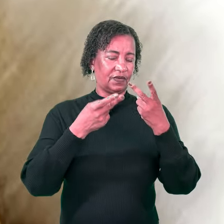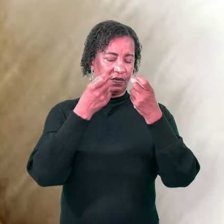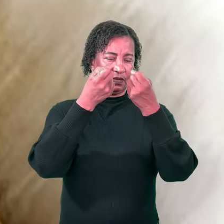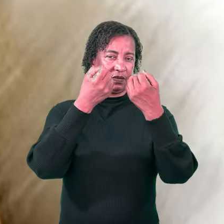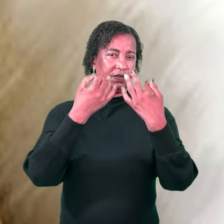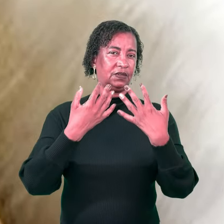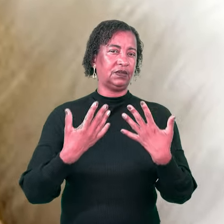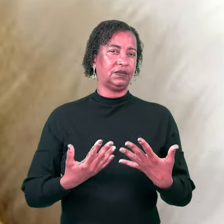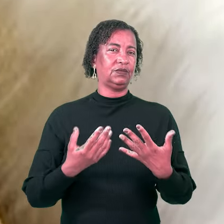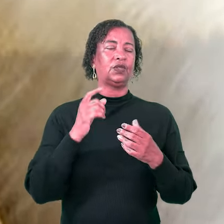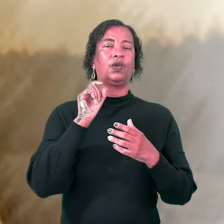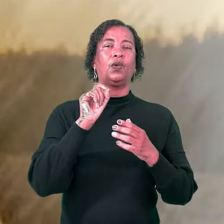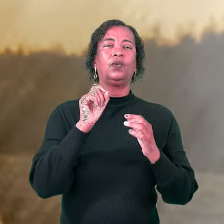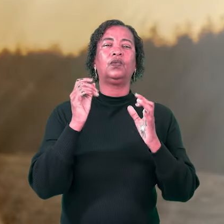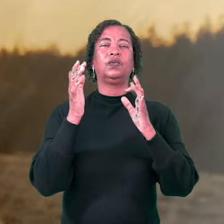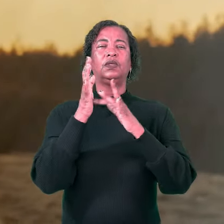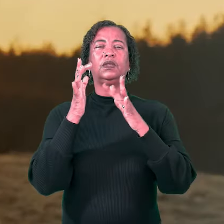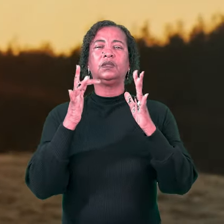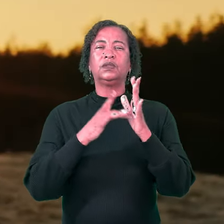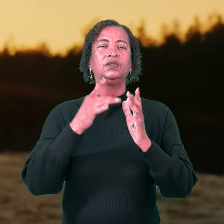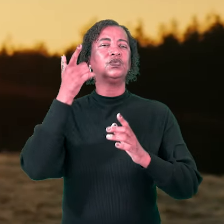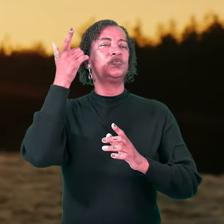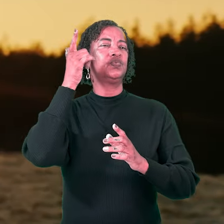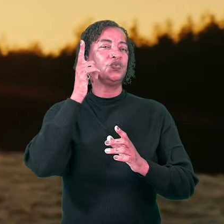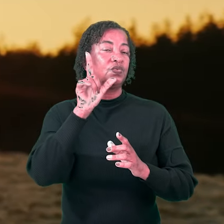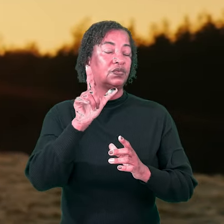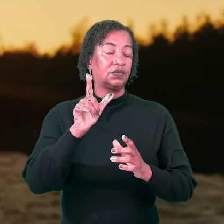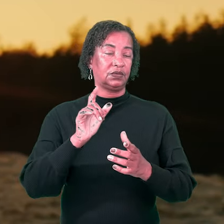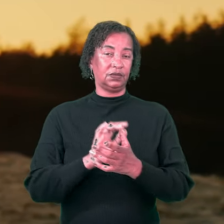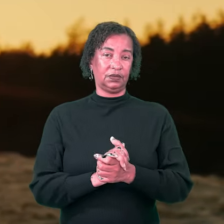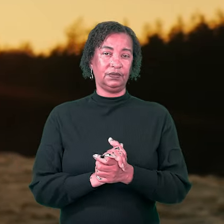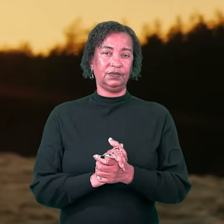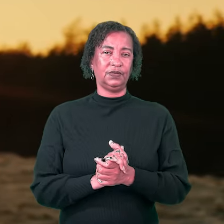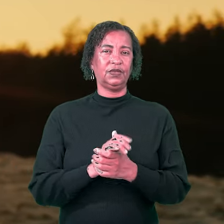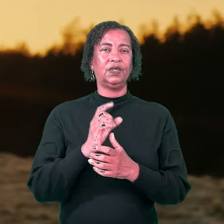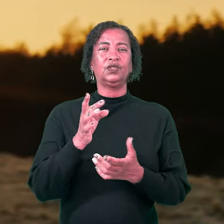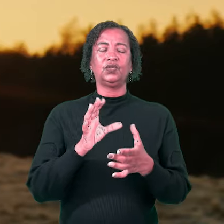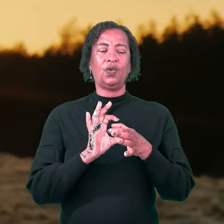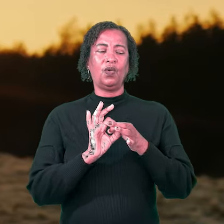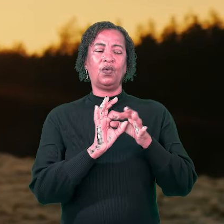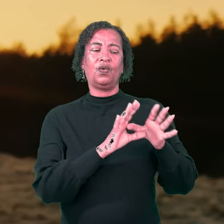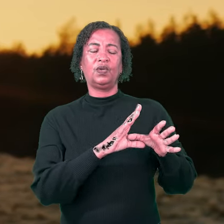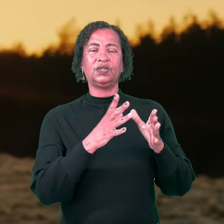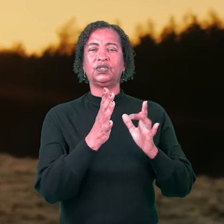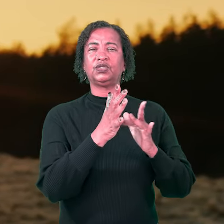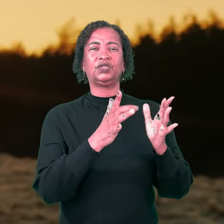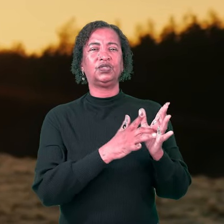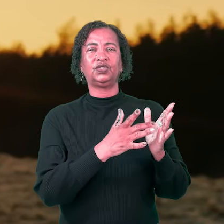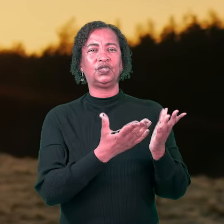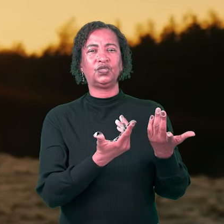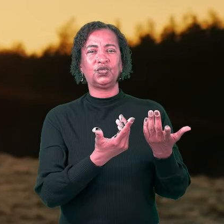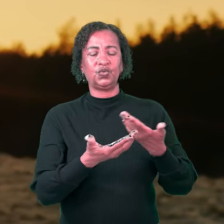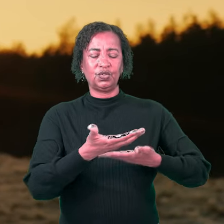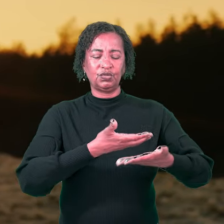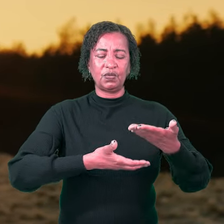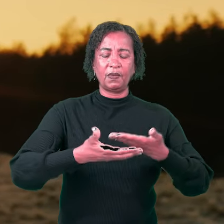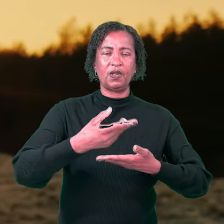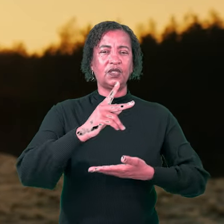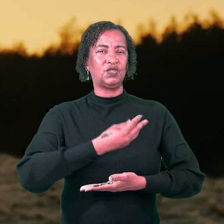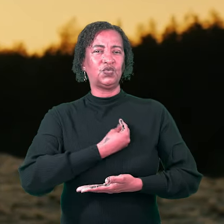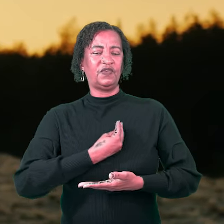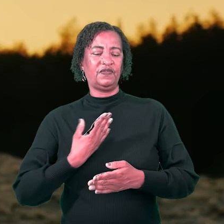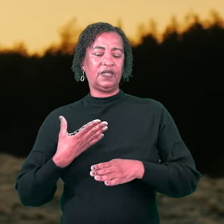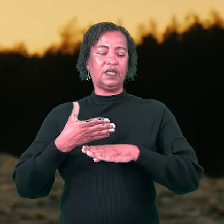o que Jesus ganha com isso. Não é uma questão de deixar Jesus fazer parte dos seus planos.